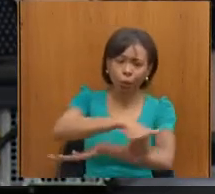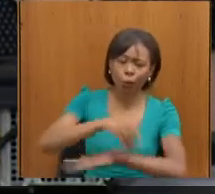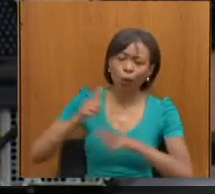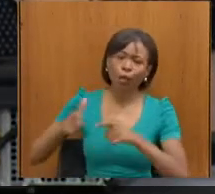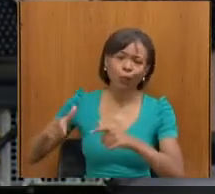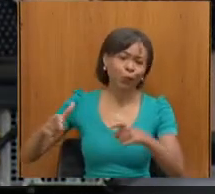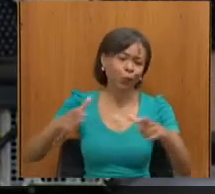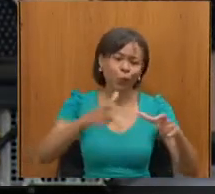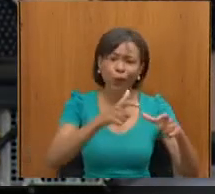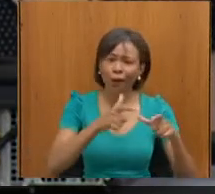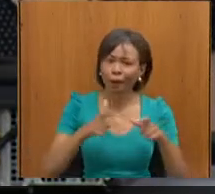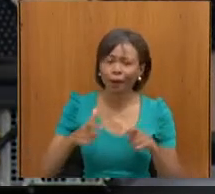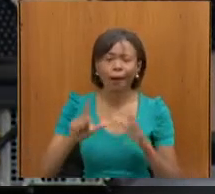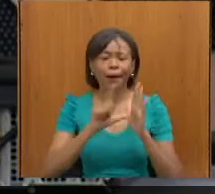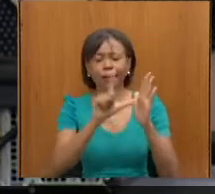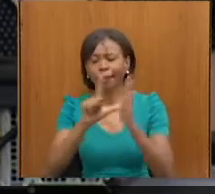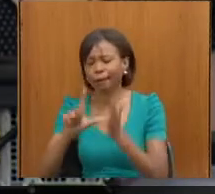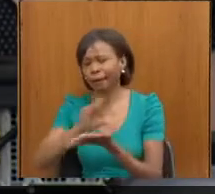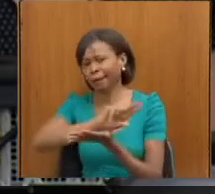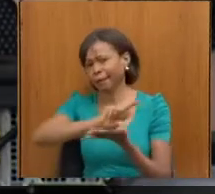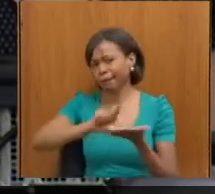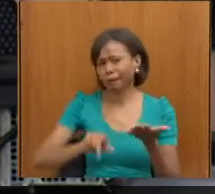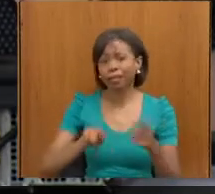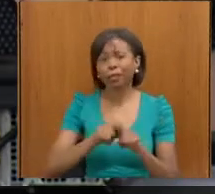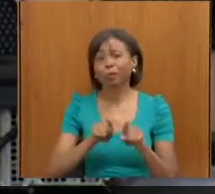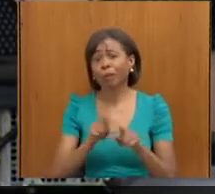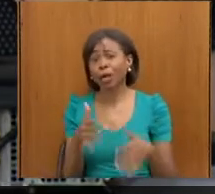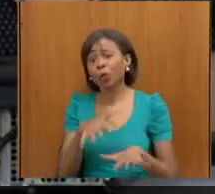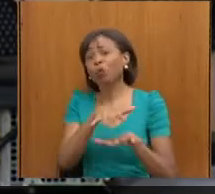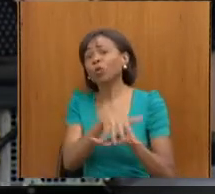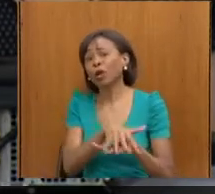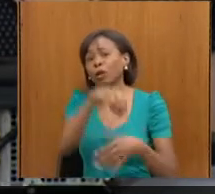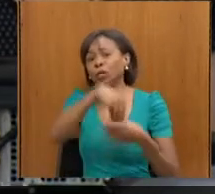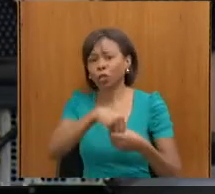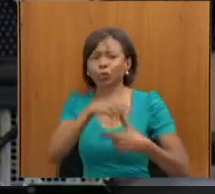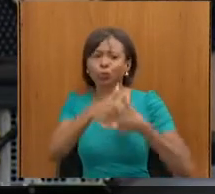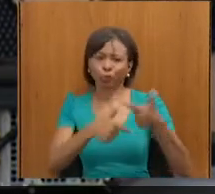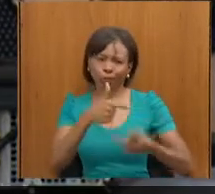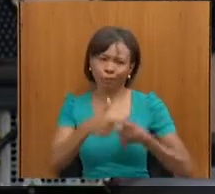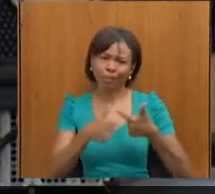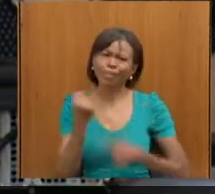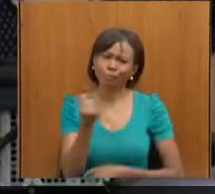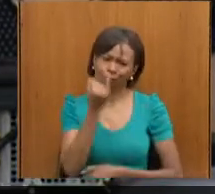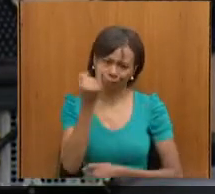no trabalho também, porque eu acho que isso é essencial para a pessoa com deficiência.